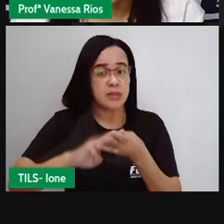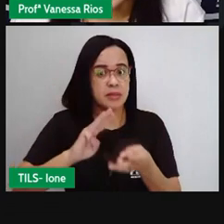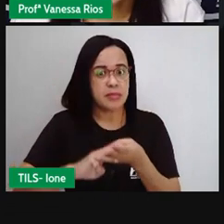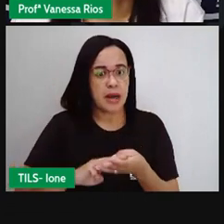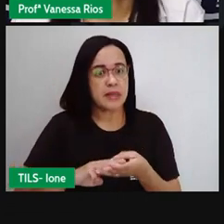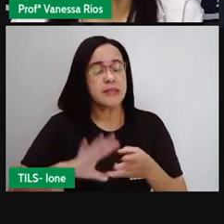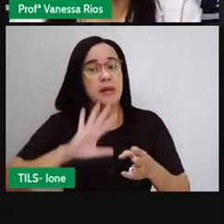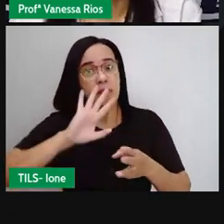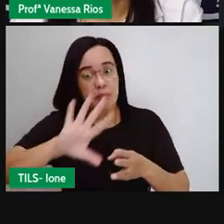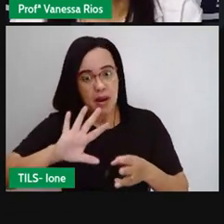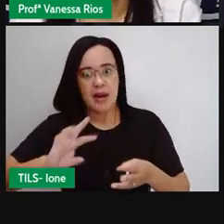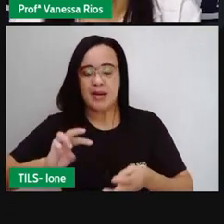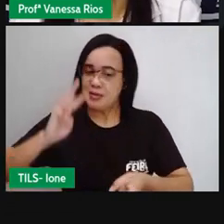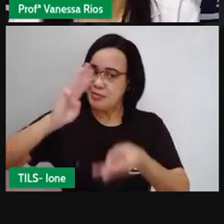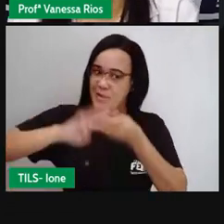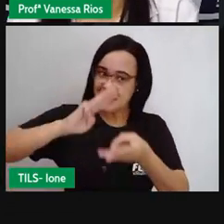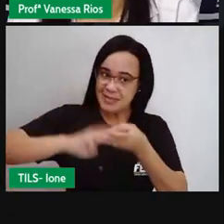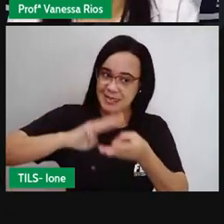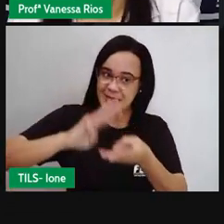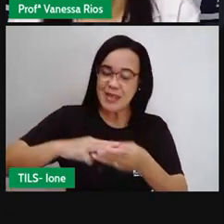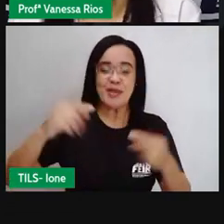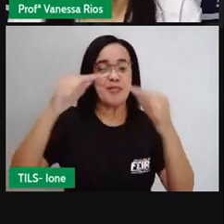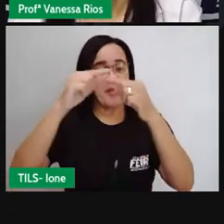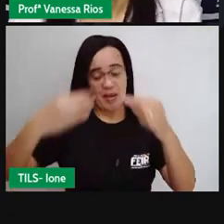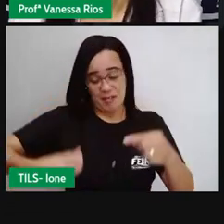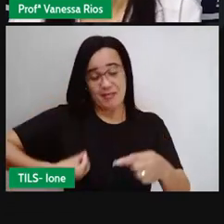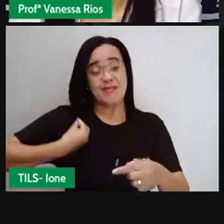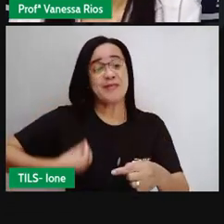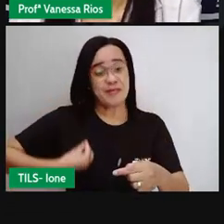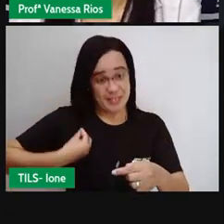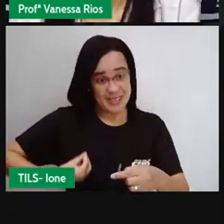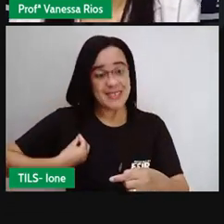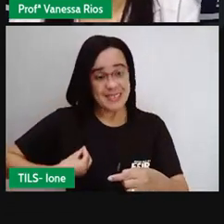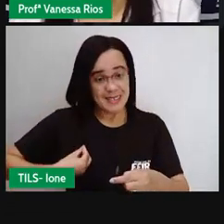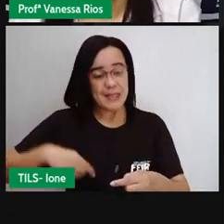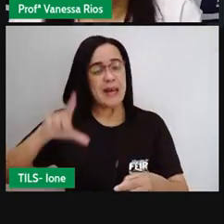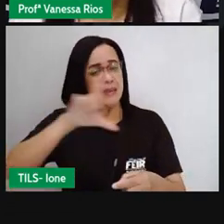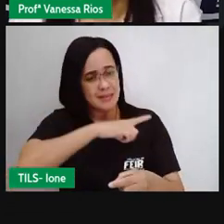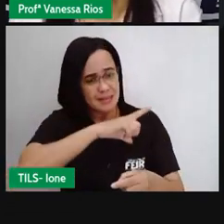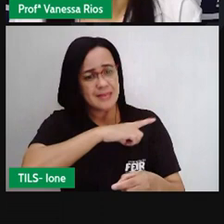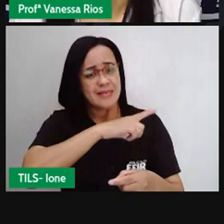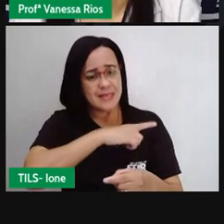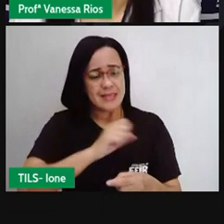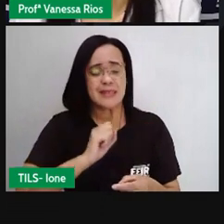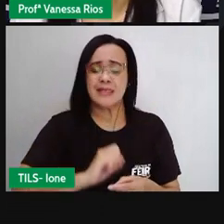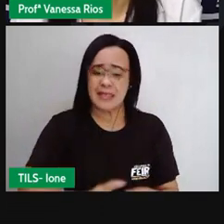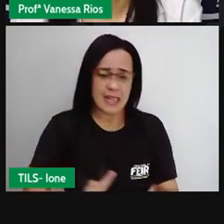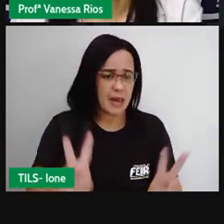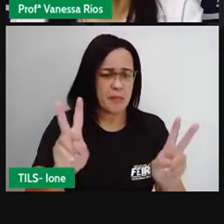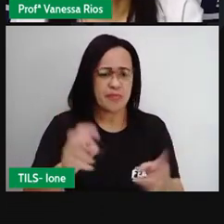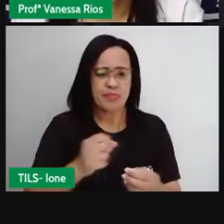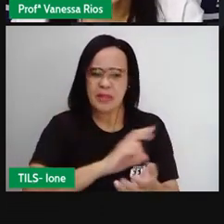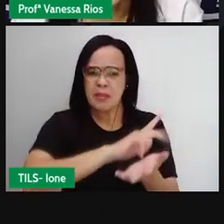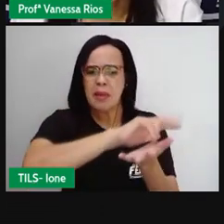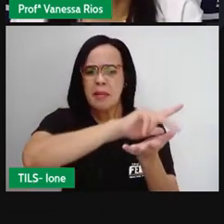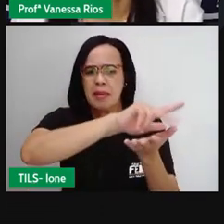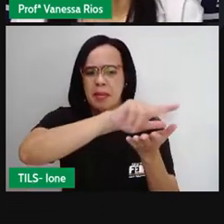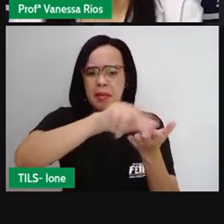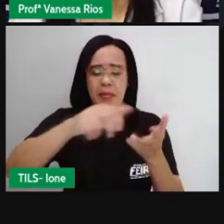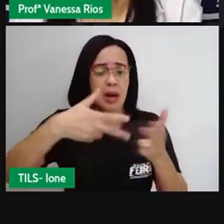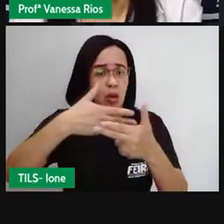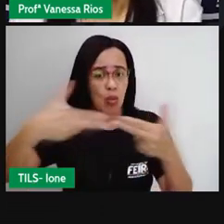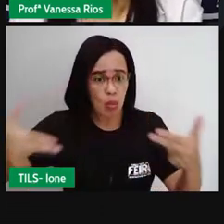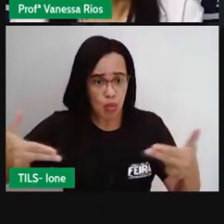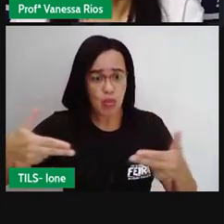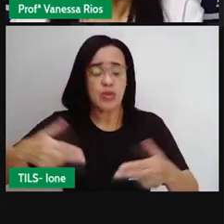vida e está presente aí no nosso dia a dia, em muitas coisas que a gente observa, em muitas ações que a gente pratica.